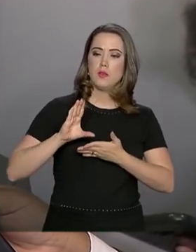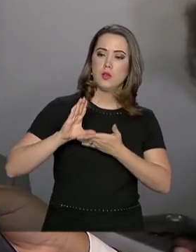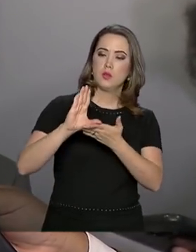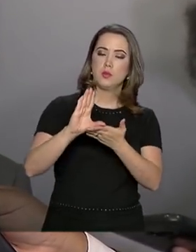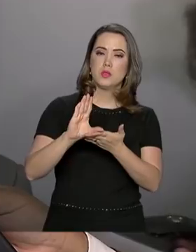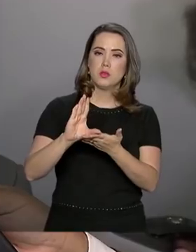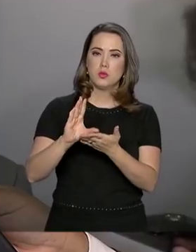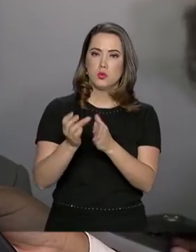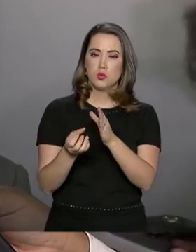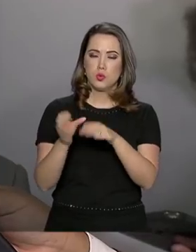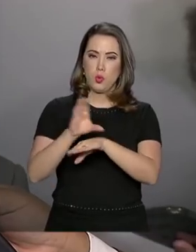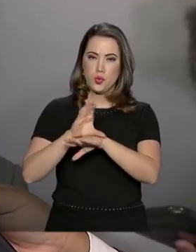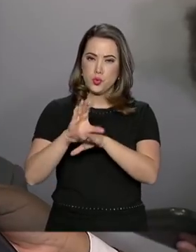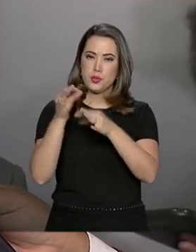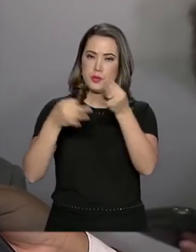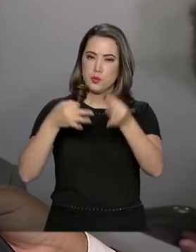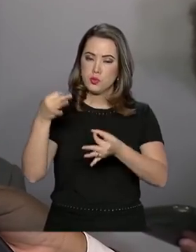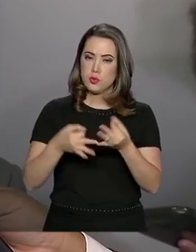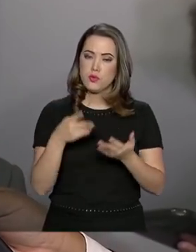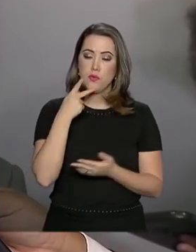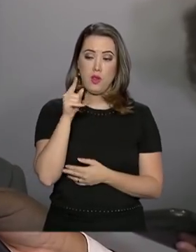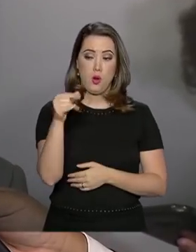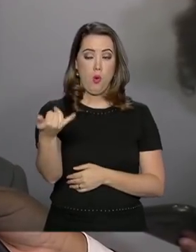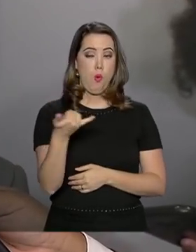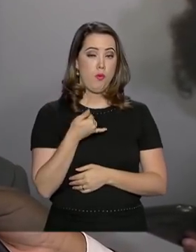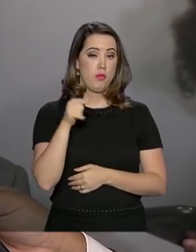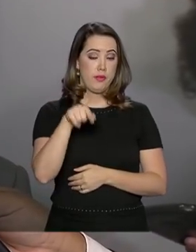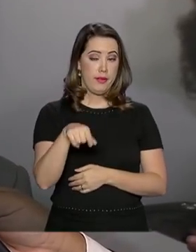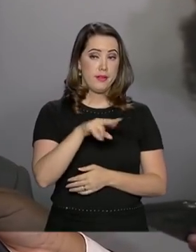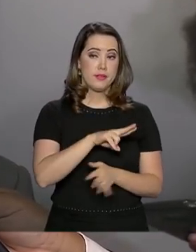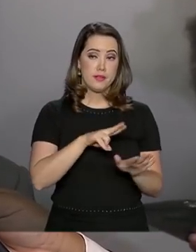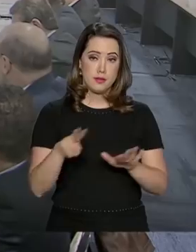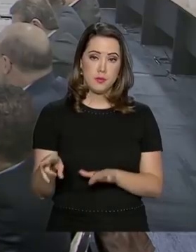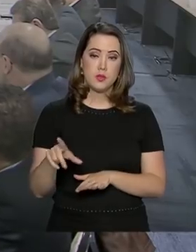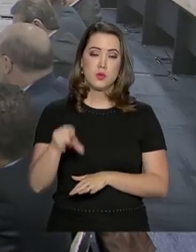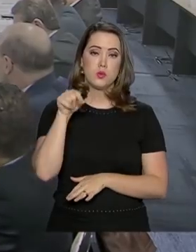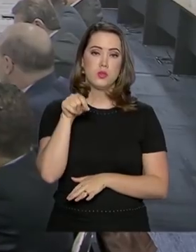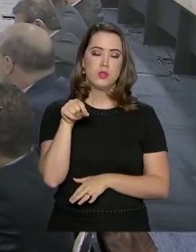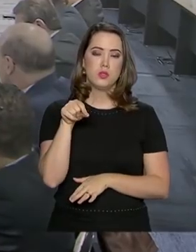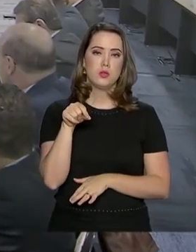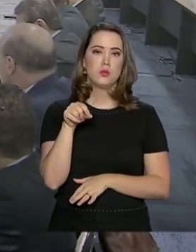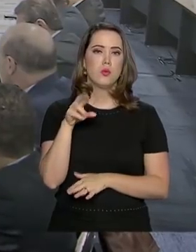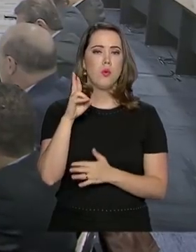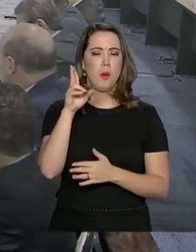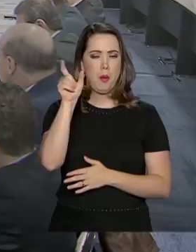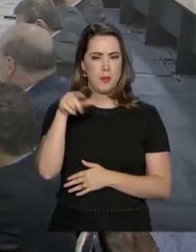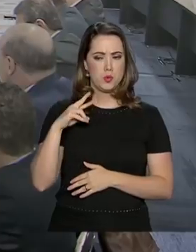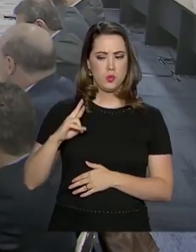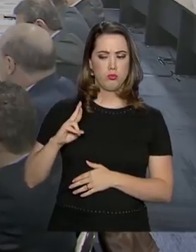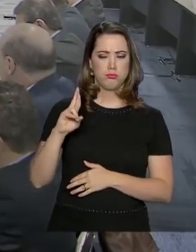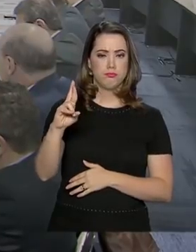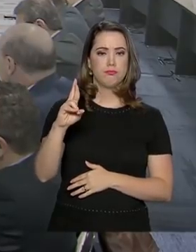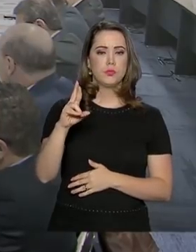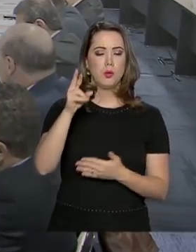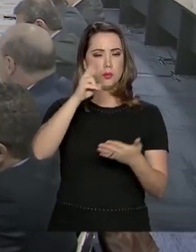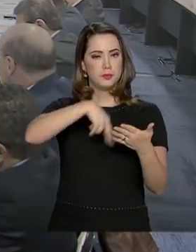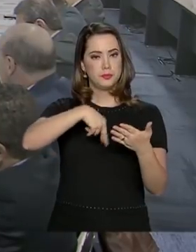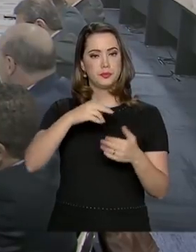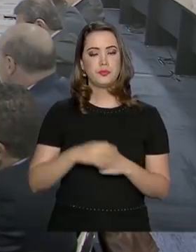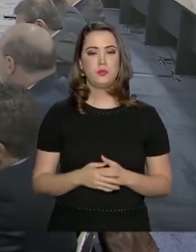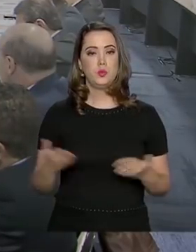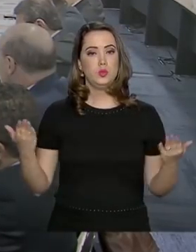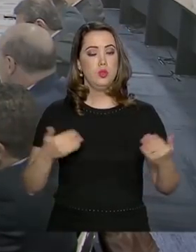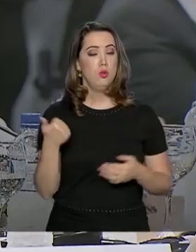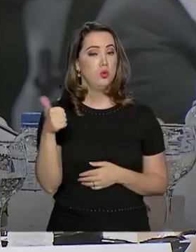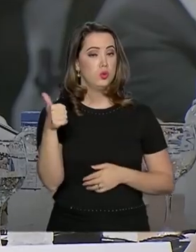me assegurou que essa semana será escolhido o relator da CCJ. Além dos prefeitos, hoje, uma coalizão de